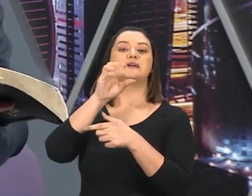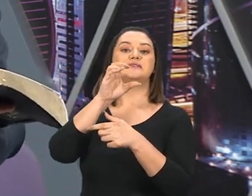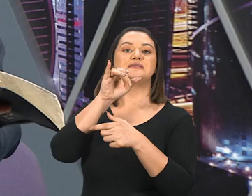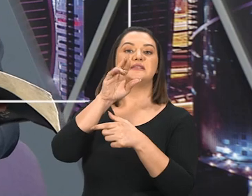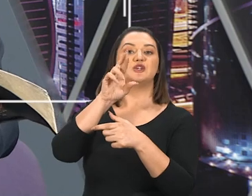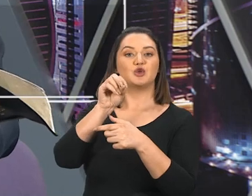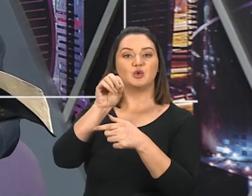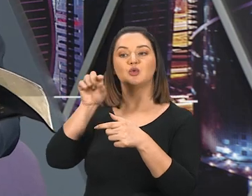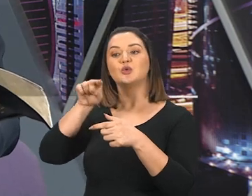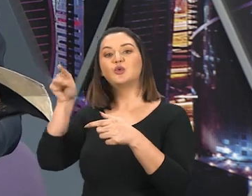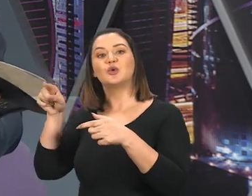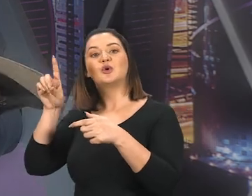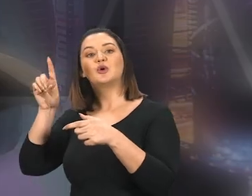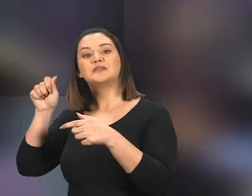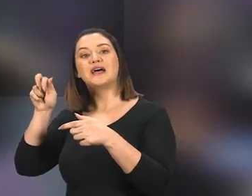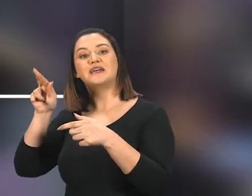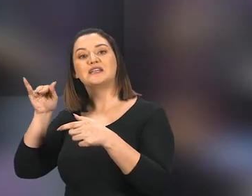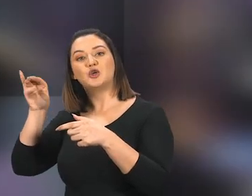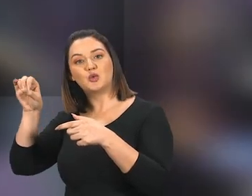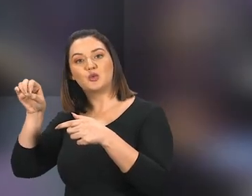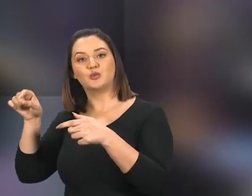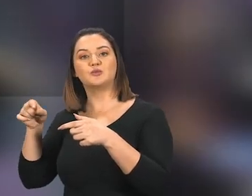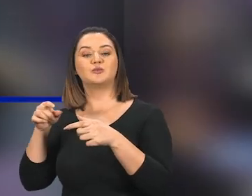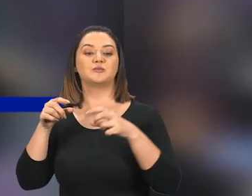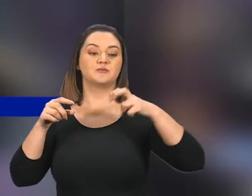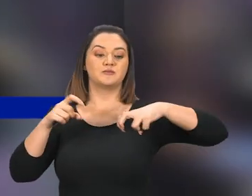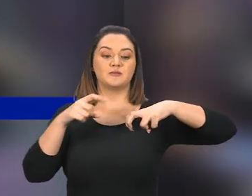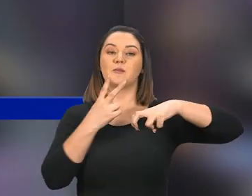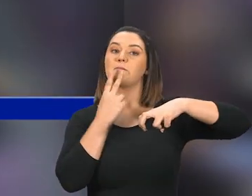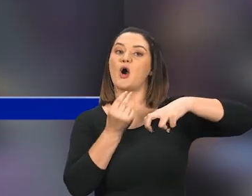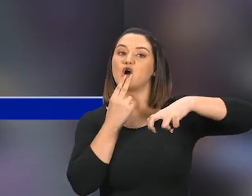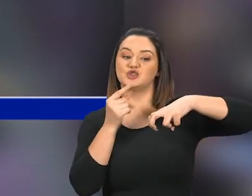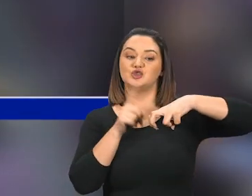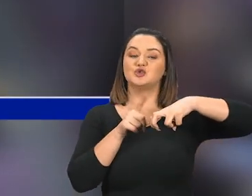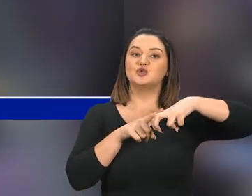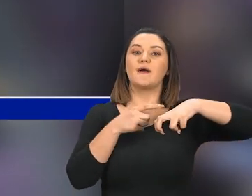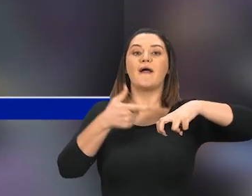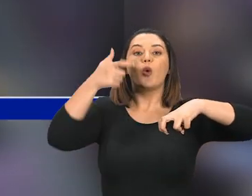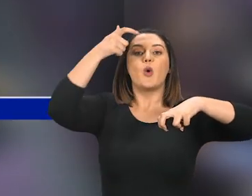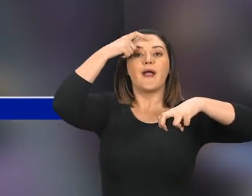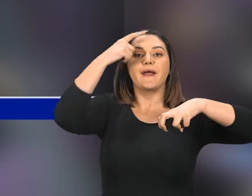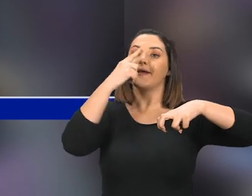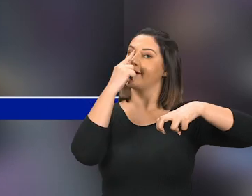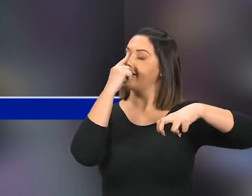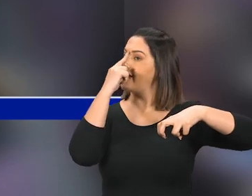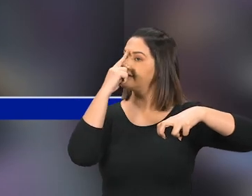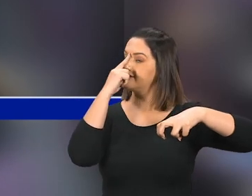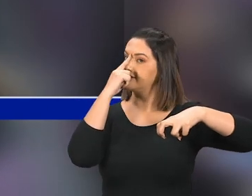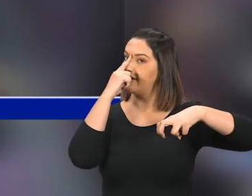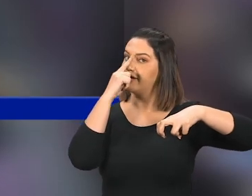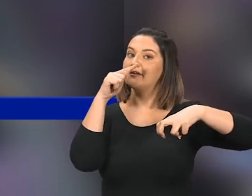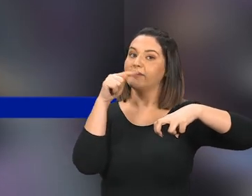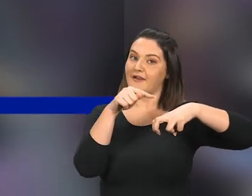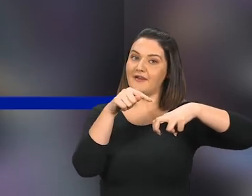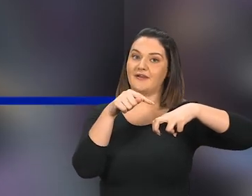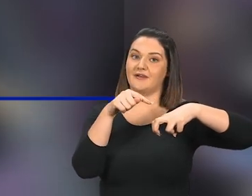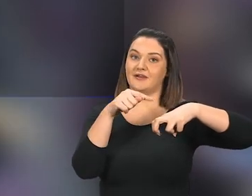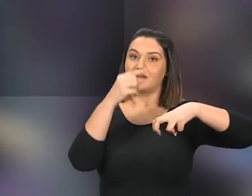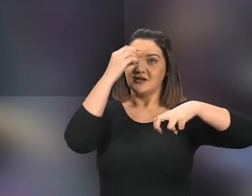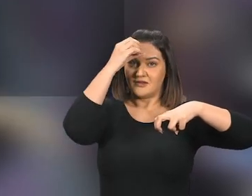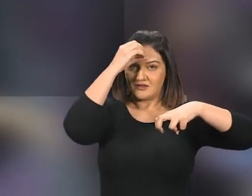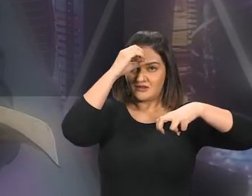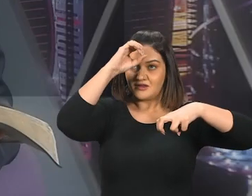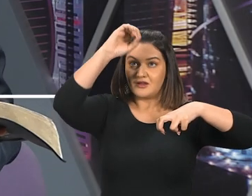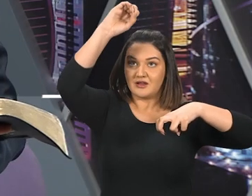Aí continua aqui no verso 21, Fala assim, Mas o bode peludo, É o rei da Grécia, E o chifre grande entre os olhos, É o